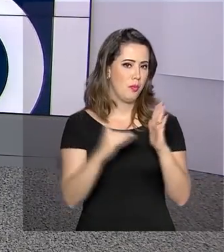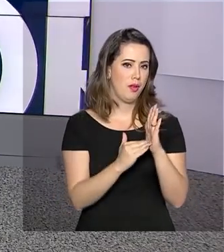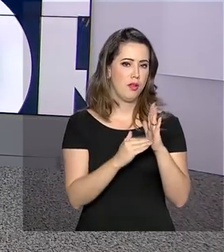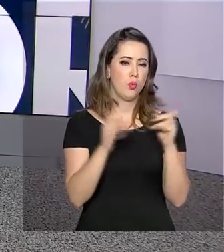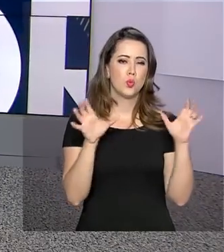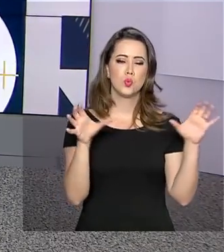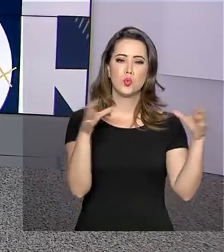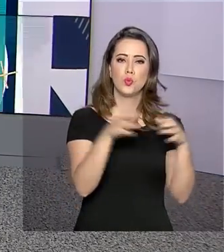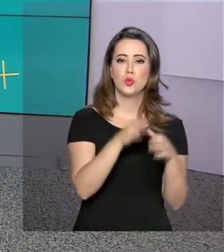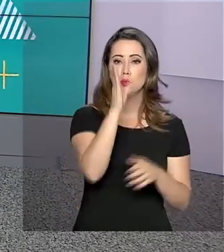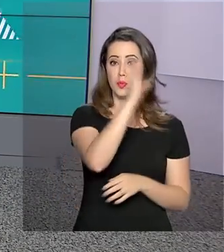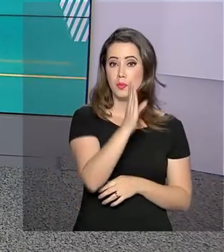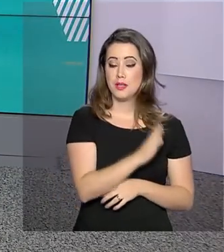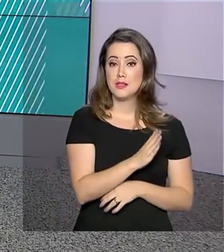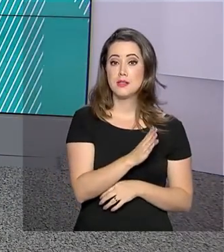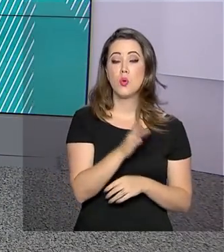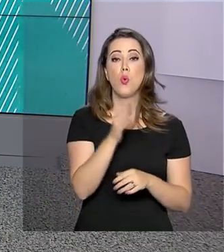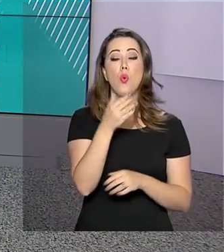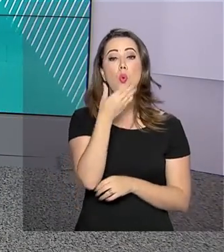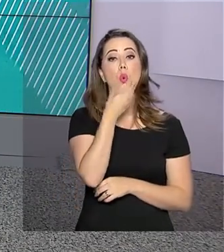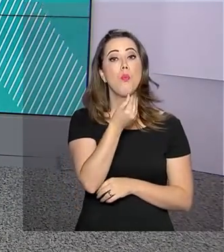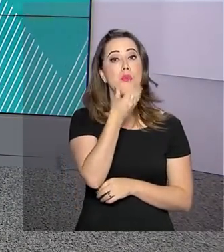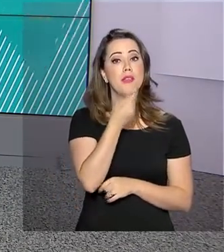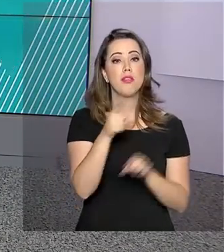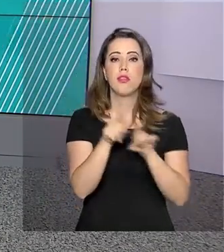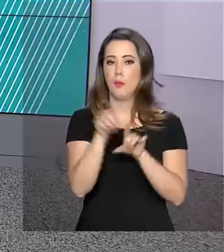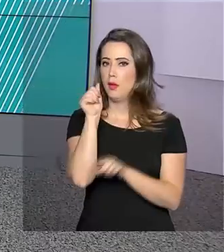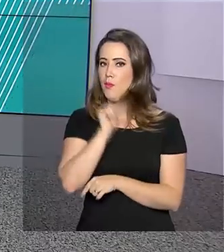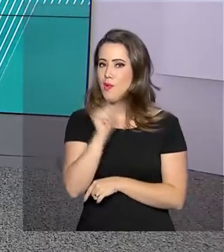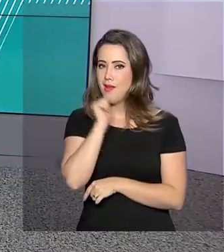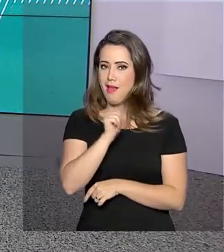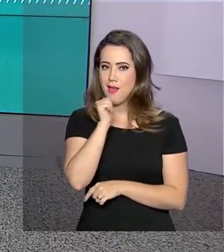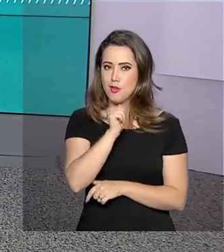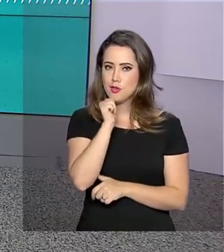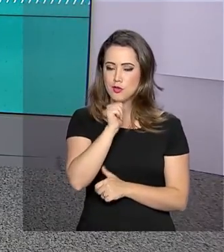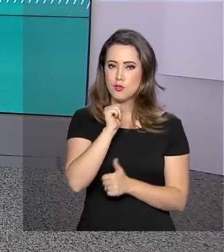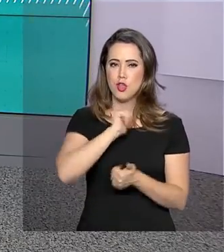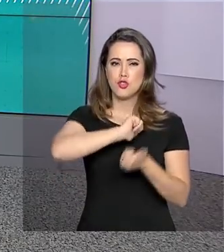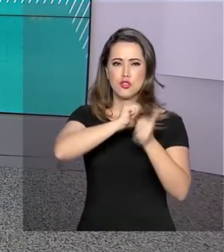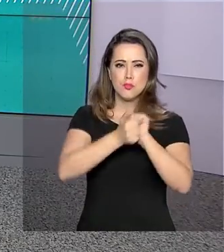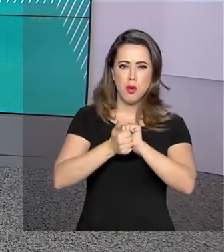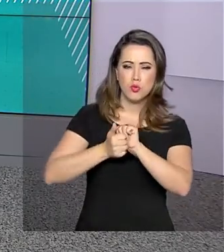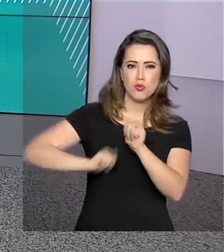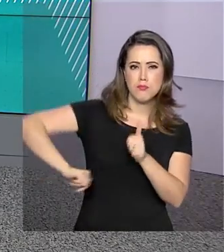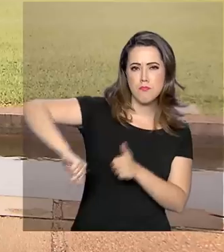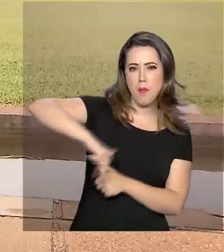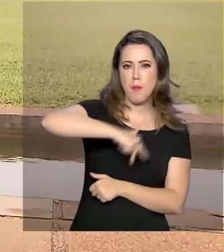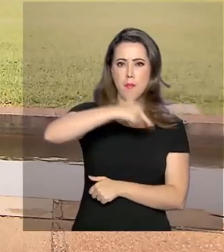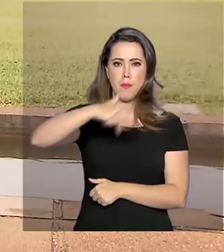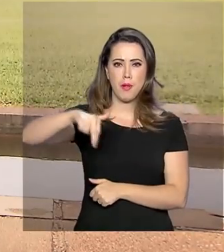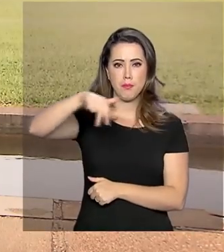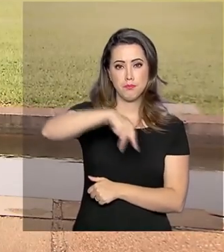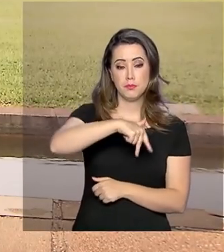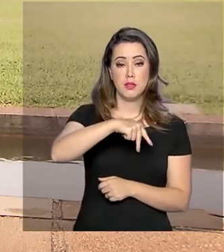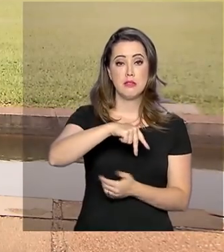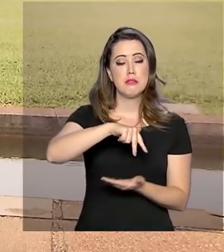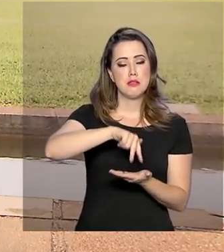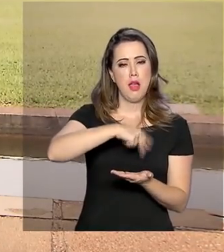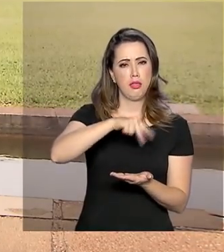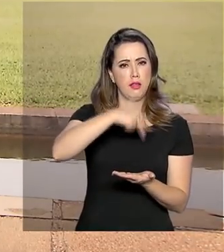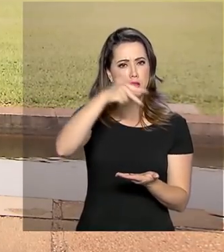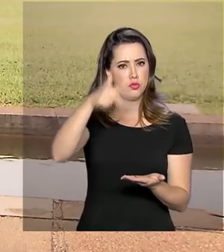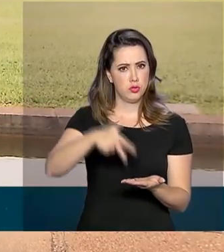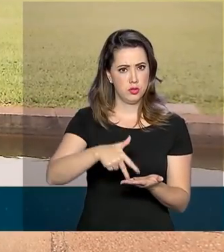equipes brasileiras masculina e feminina de atletismo. A repórter Luana Karen acompanhou. Os cinco